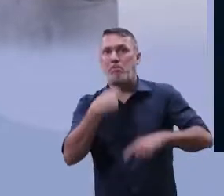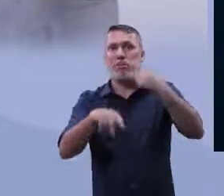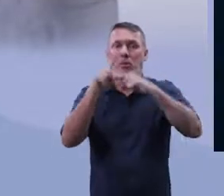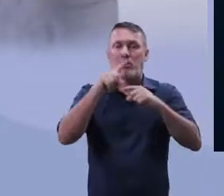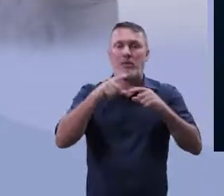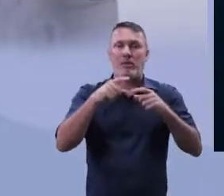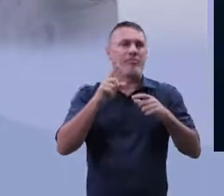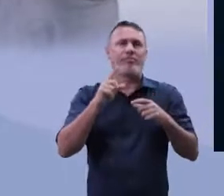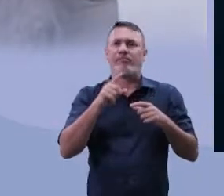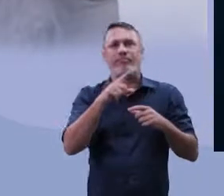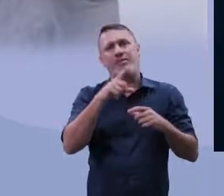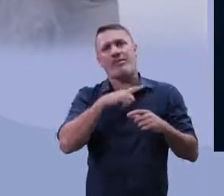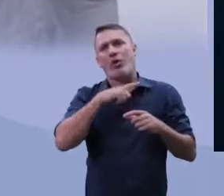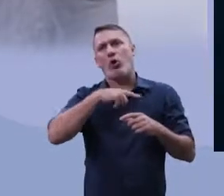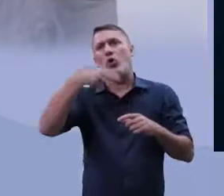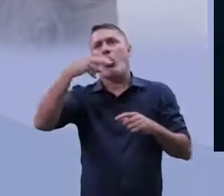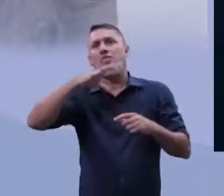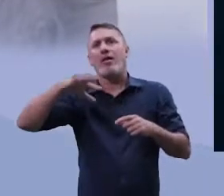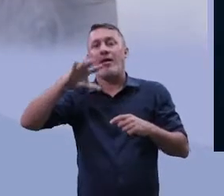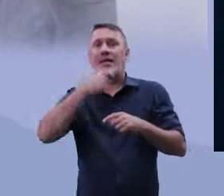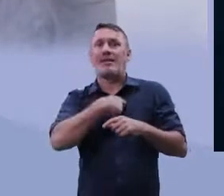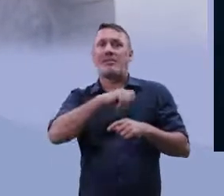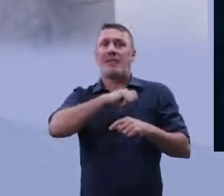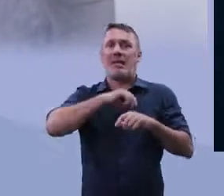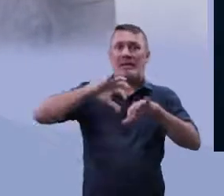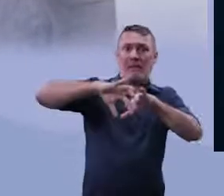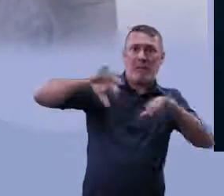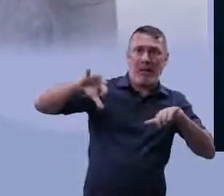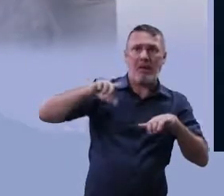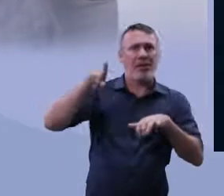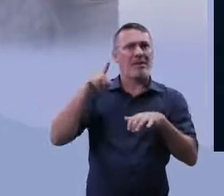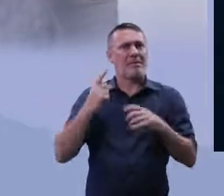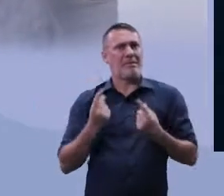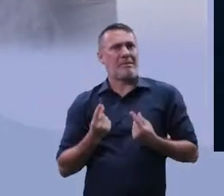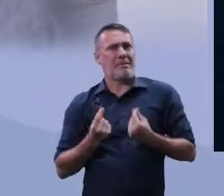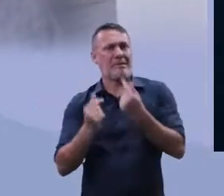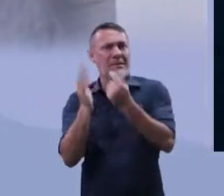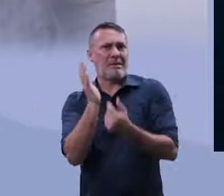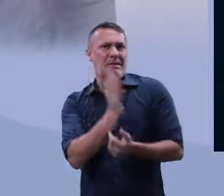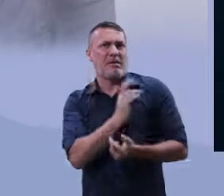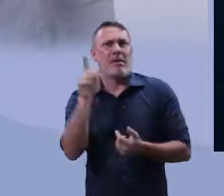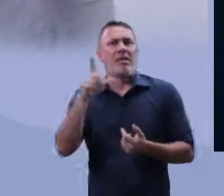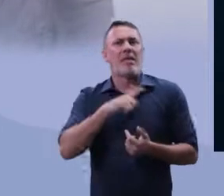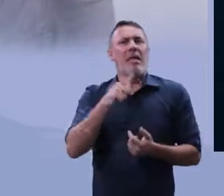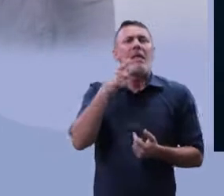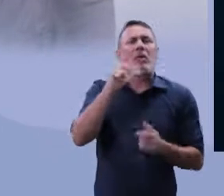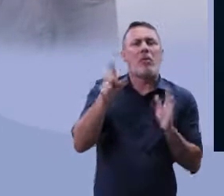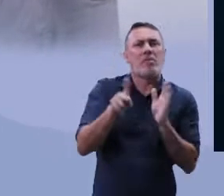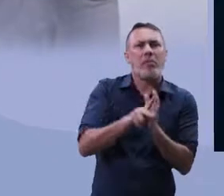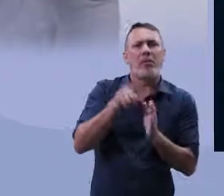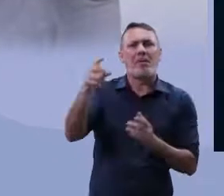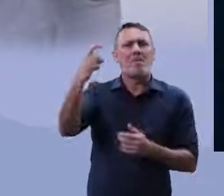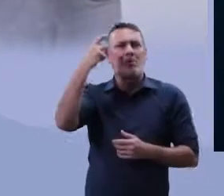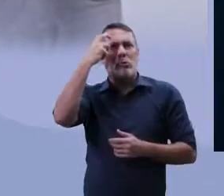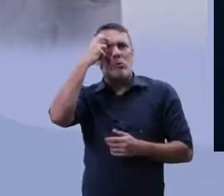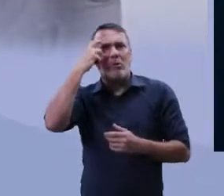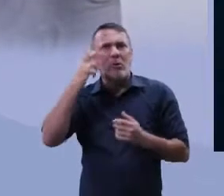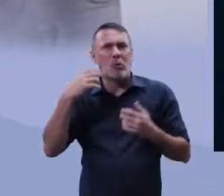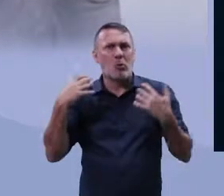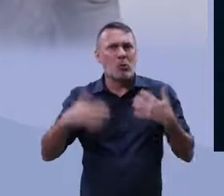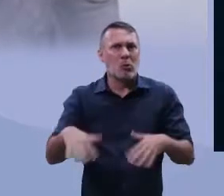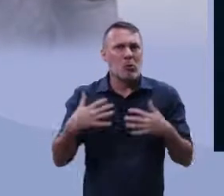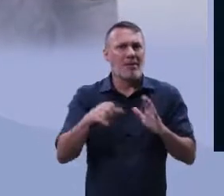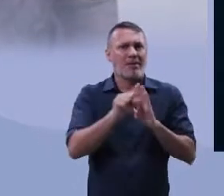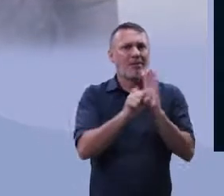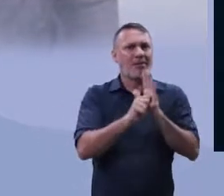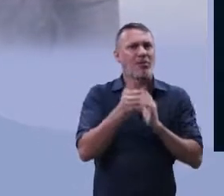quê? Uma porção do território espanhol ali no nordeste, ela é industrializada, rica, tem língua própria, tem uma matriz cultural desde